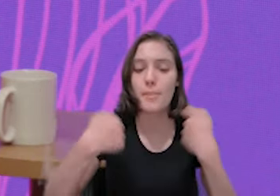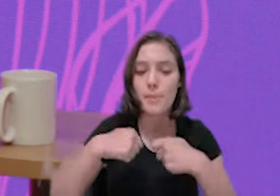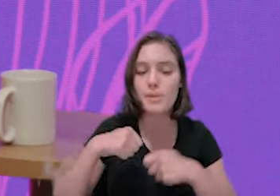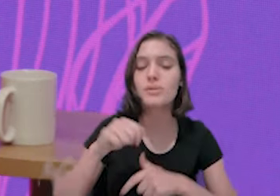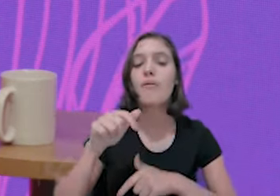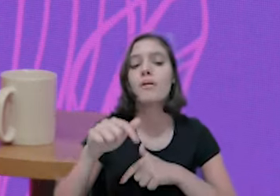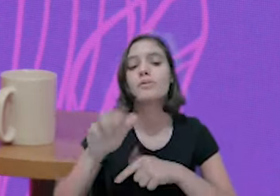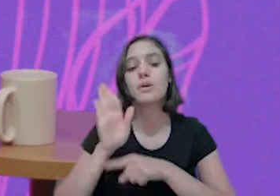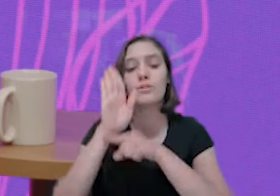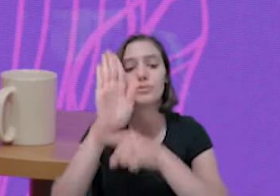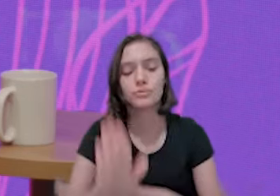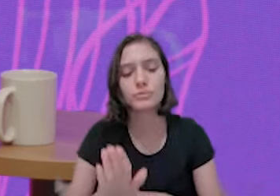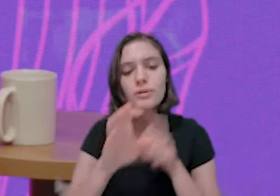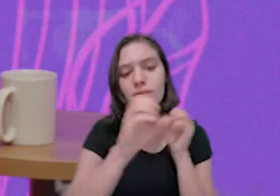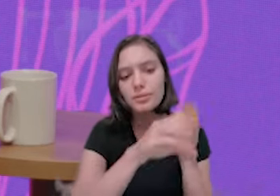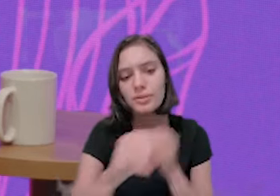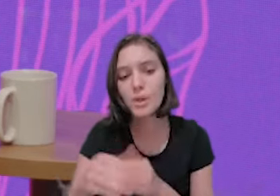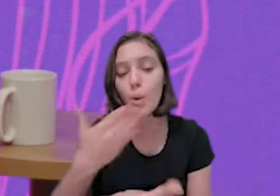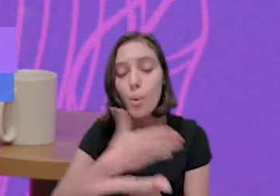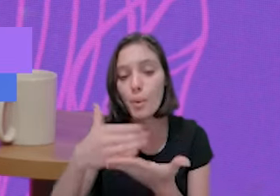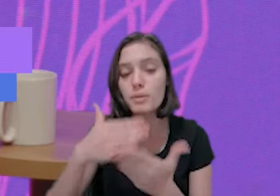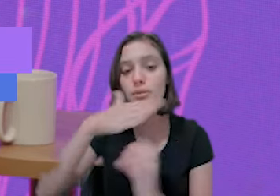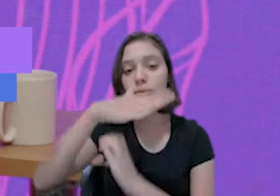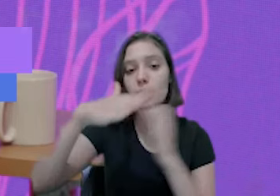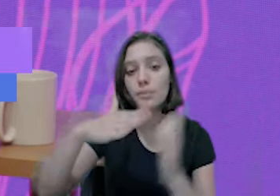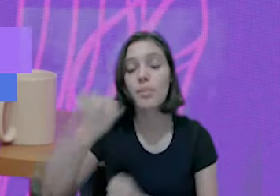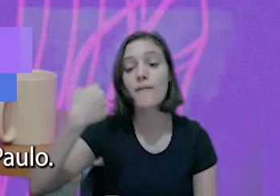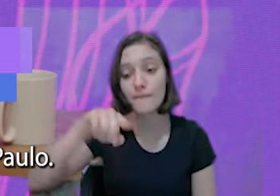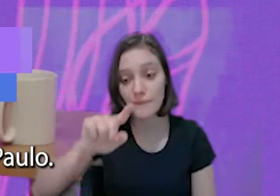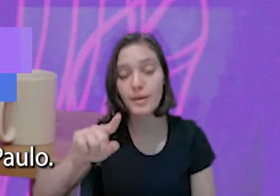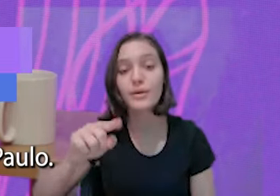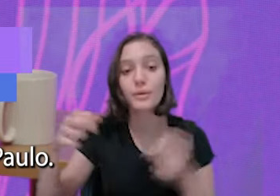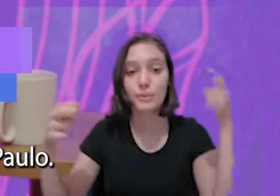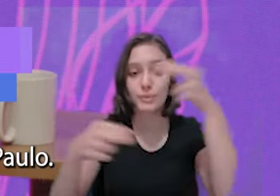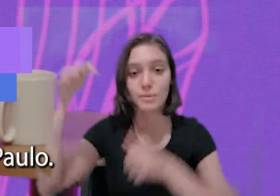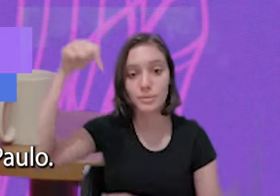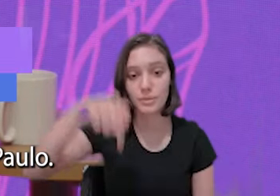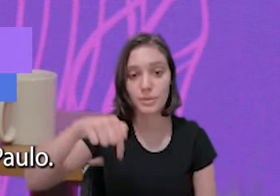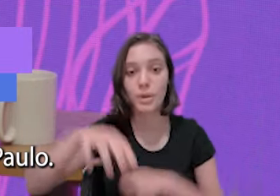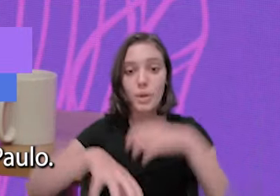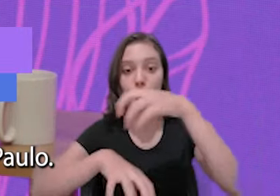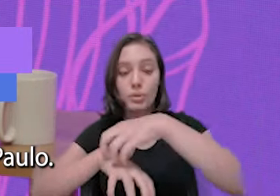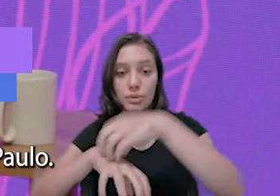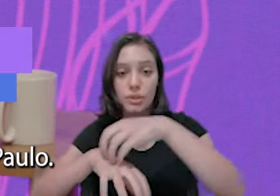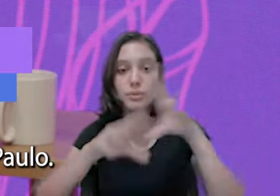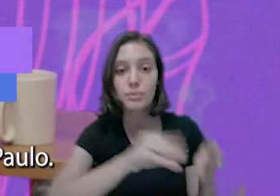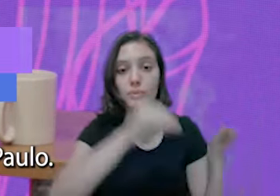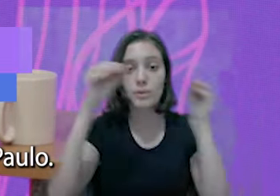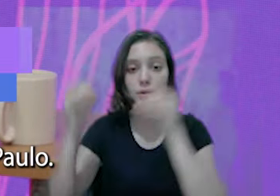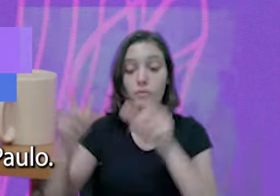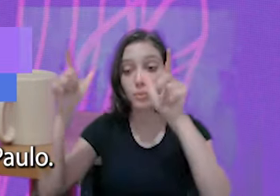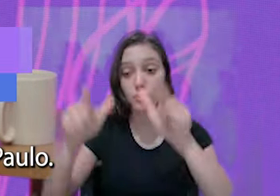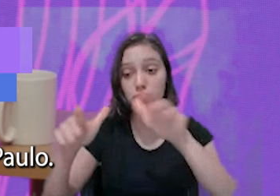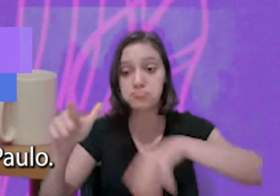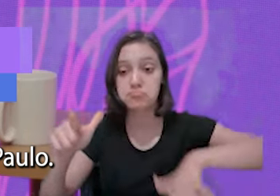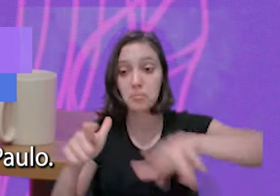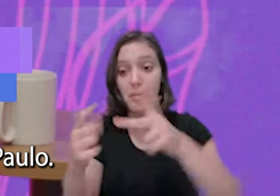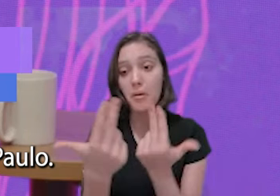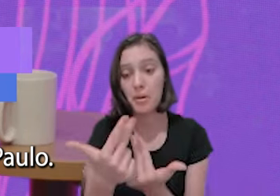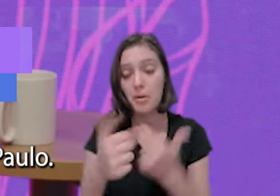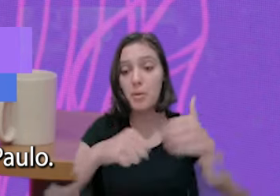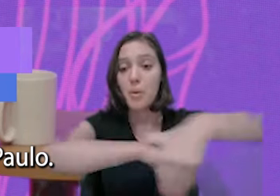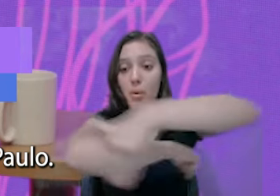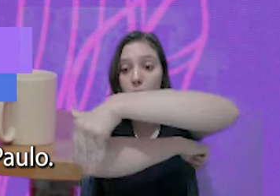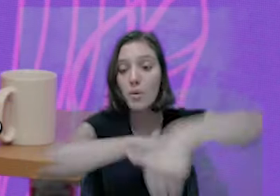porque o centro do imigrante e o CEBRAE aqui ficam no mesmo lugar. O endereço é Rua Doutor Costa Valente, número 218,